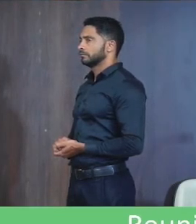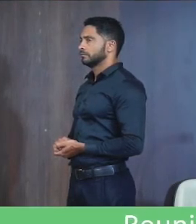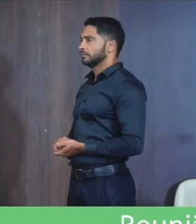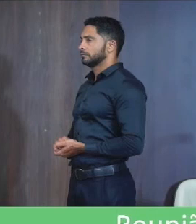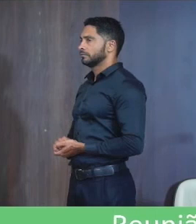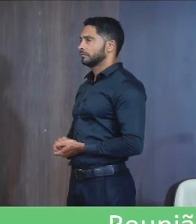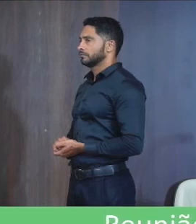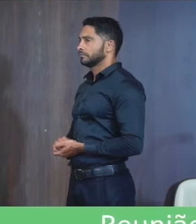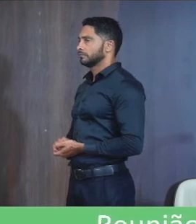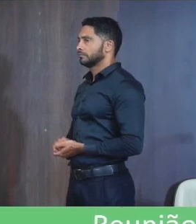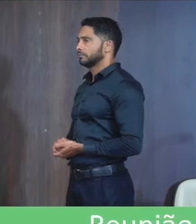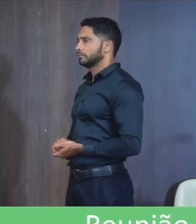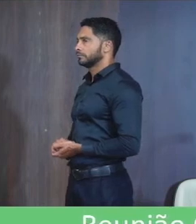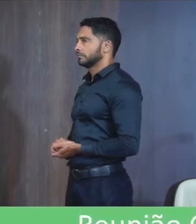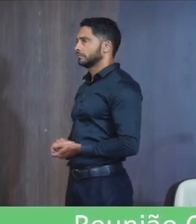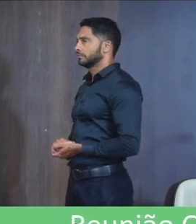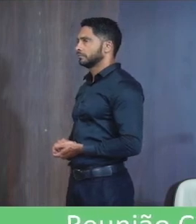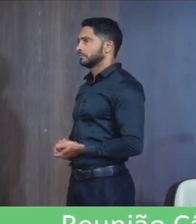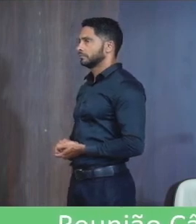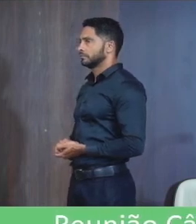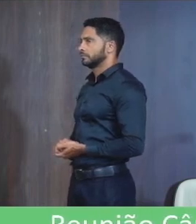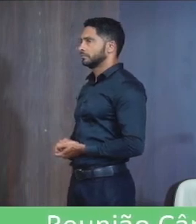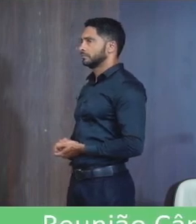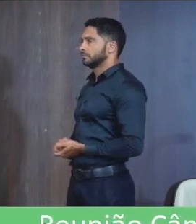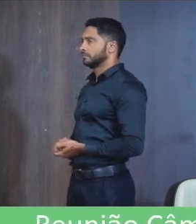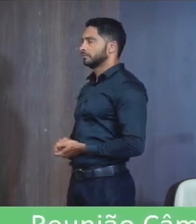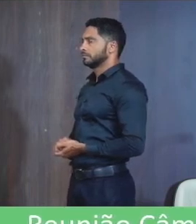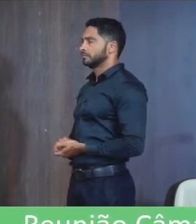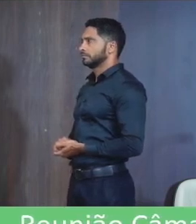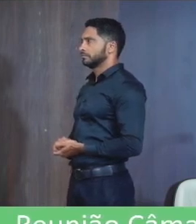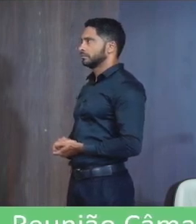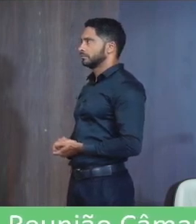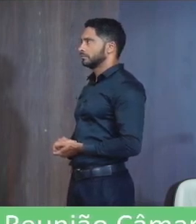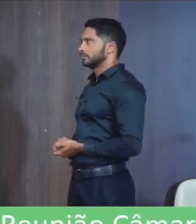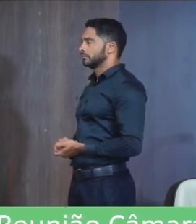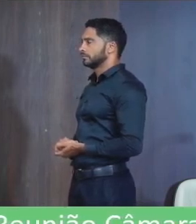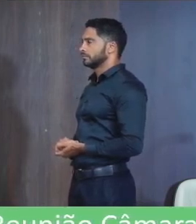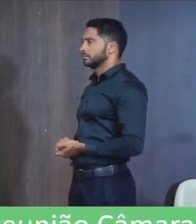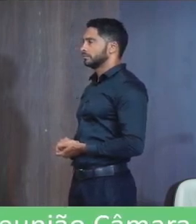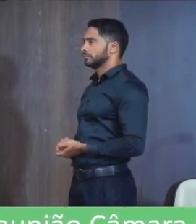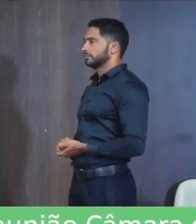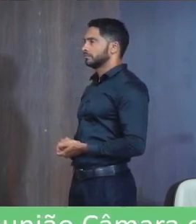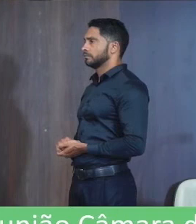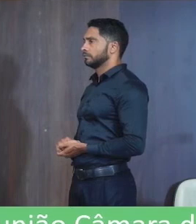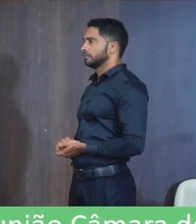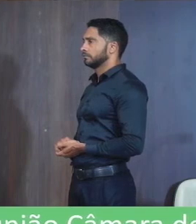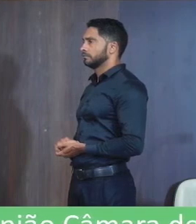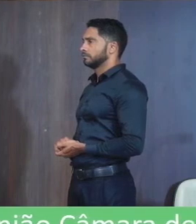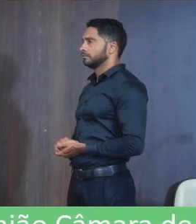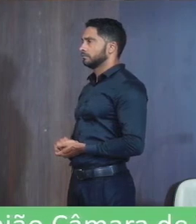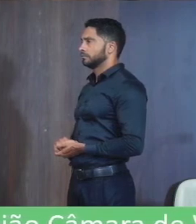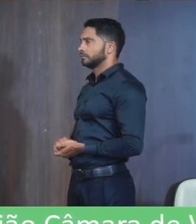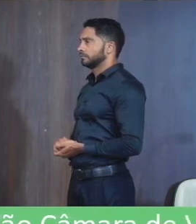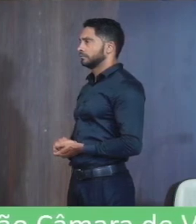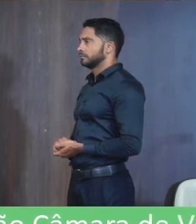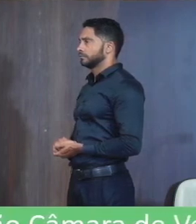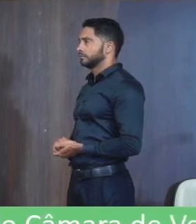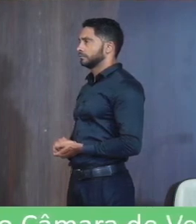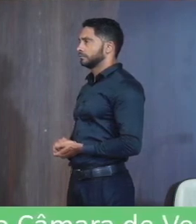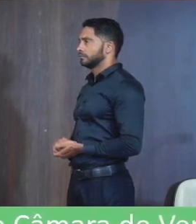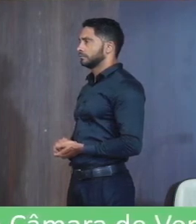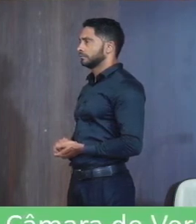passagem Terra bendita És mãe amada Em ti